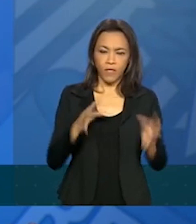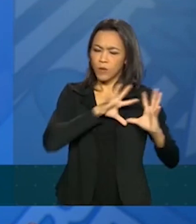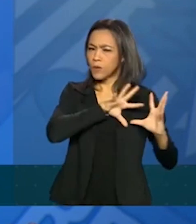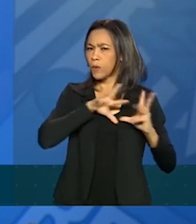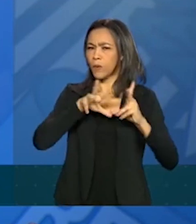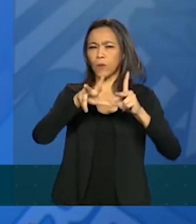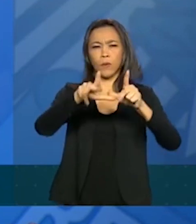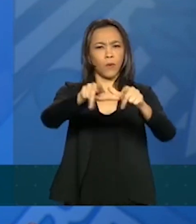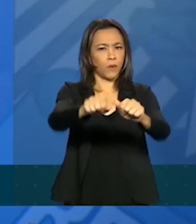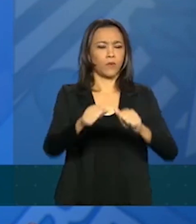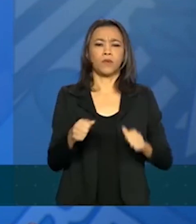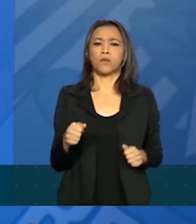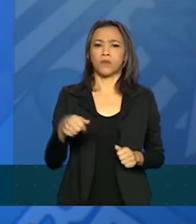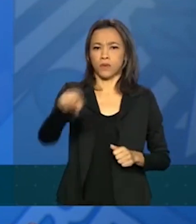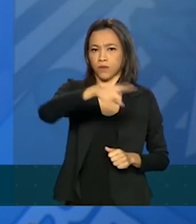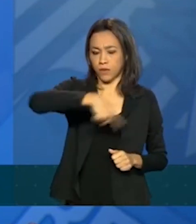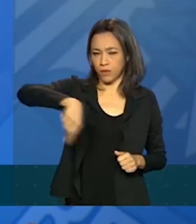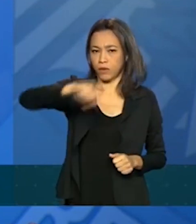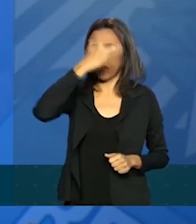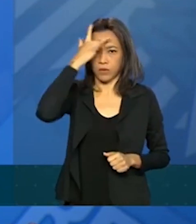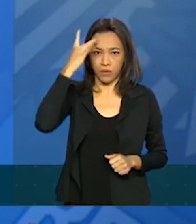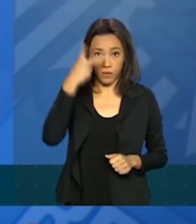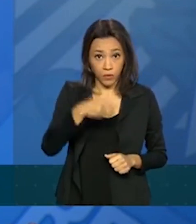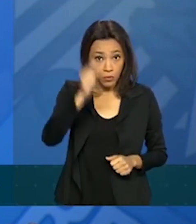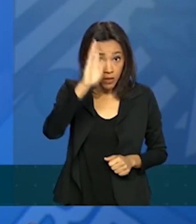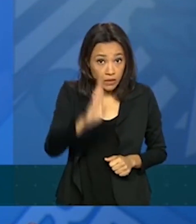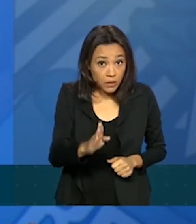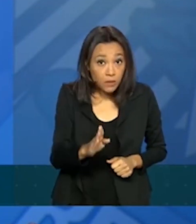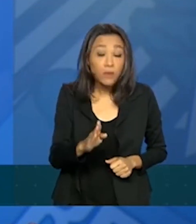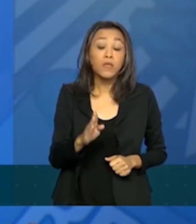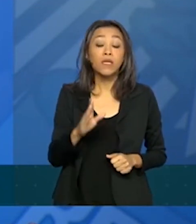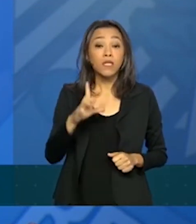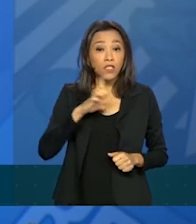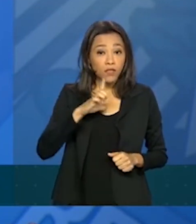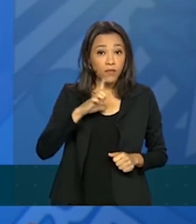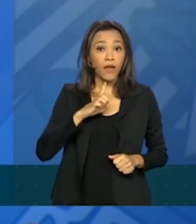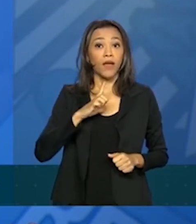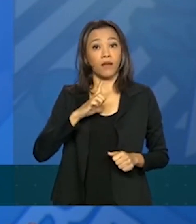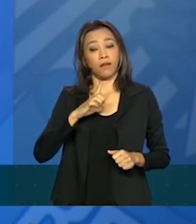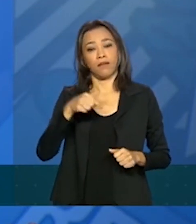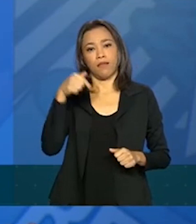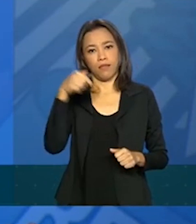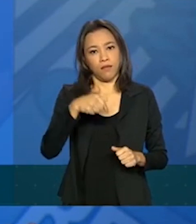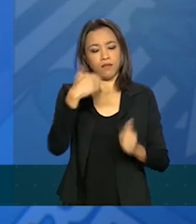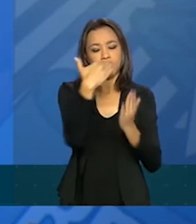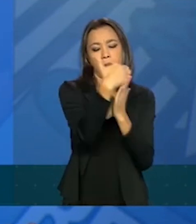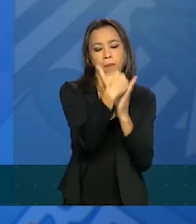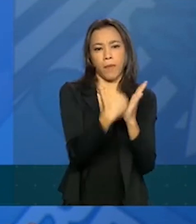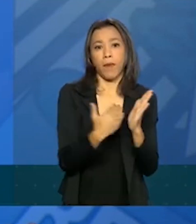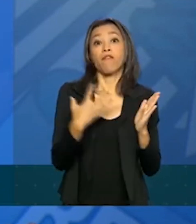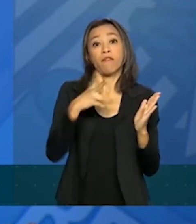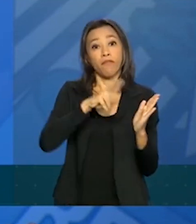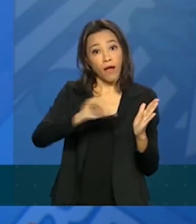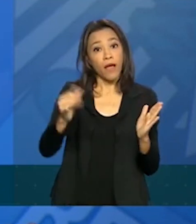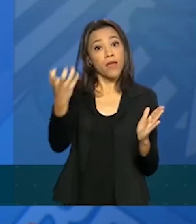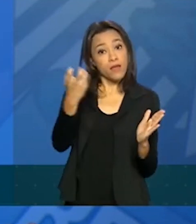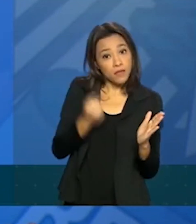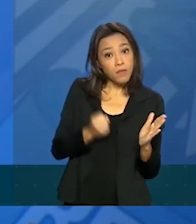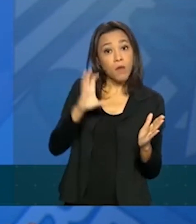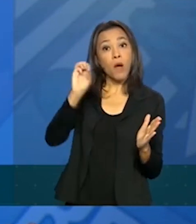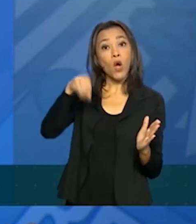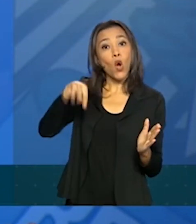brasileiros que estiverem nesses programas receberão uma conta de poupança da Caixa